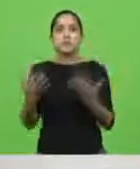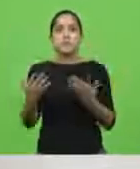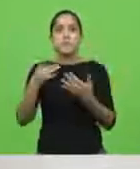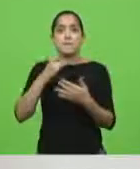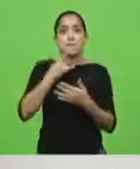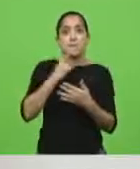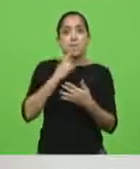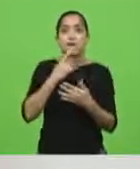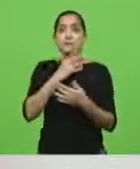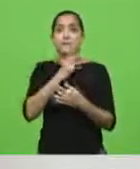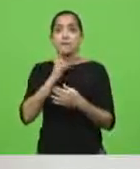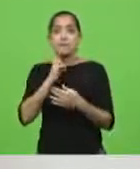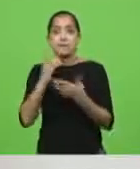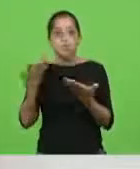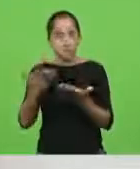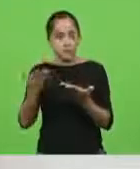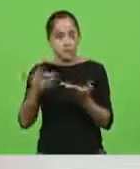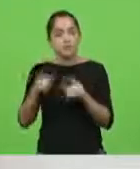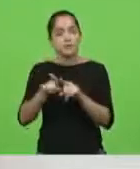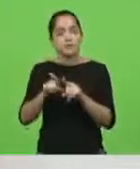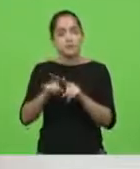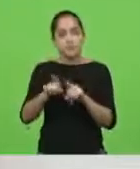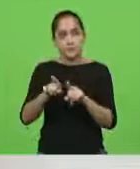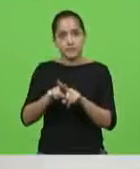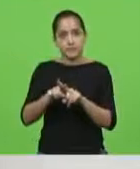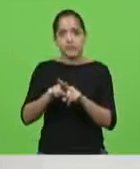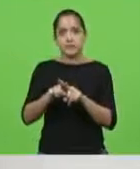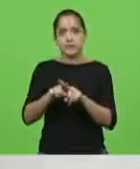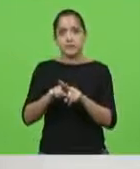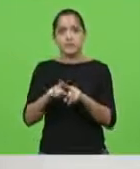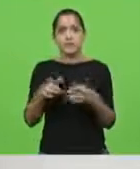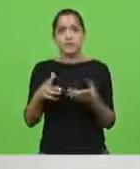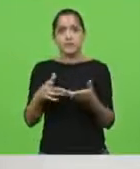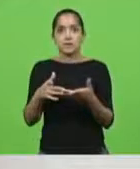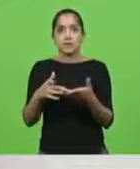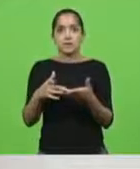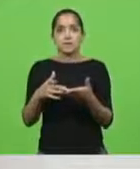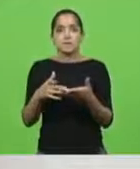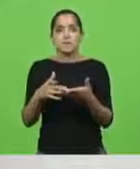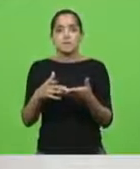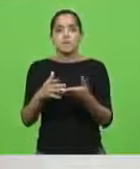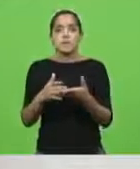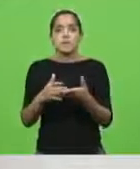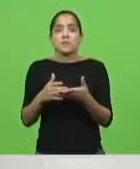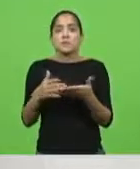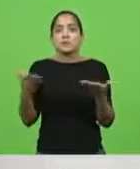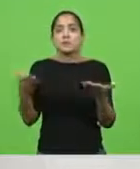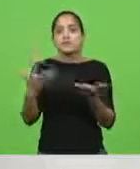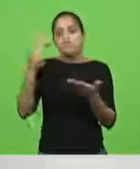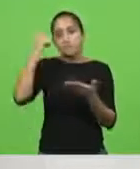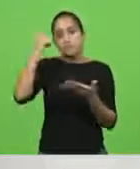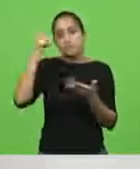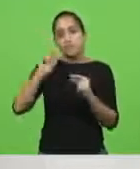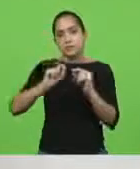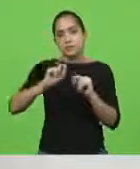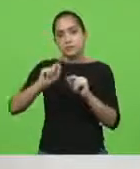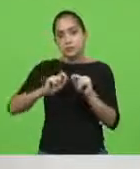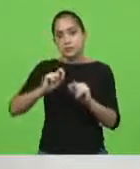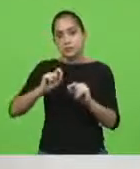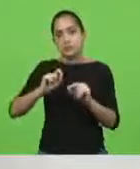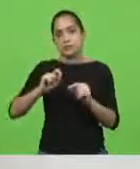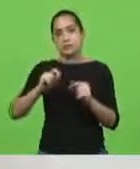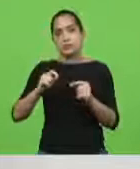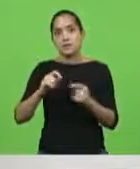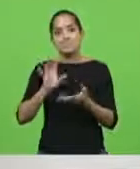restaurantes agora afetados com um pouco mais de dureza. Então, eu penso, senhor presidente, que nós precisamos, de